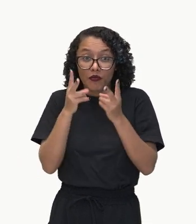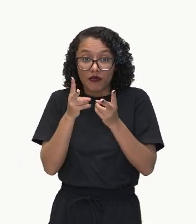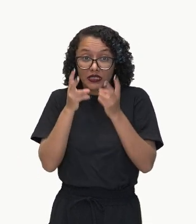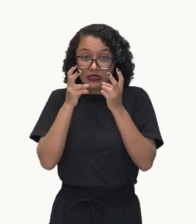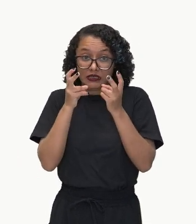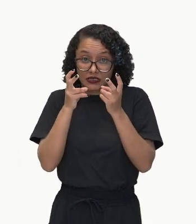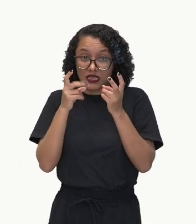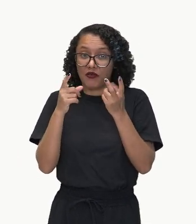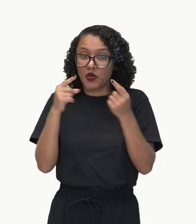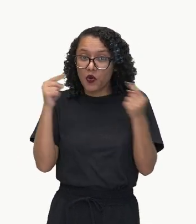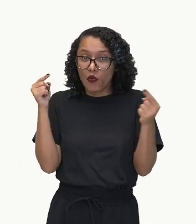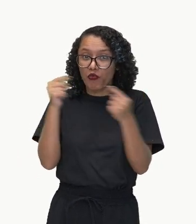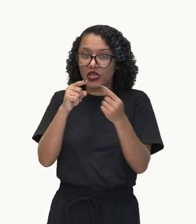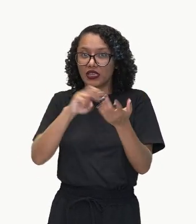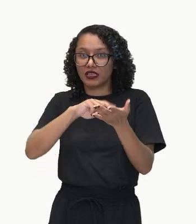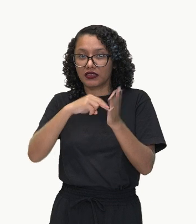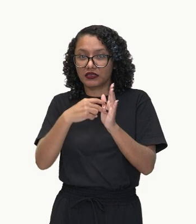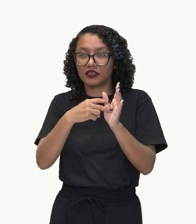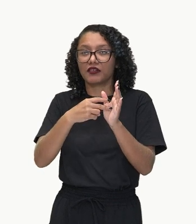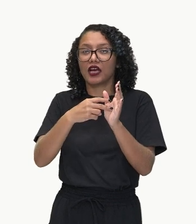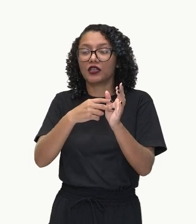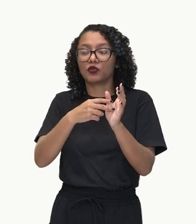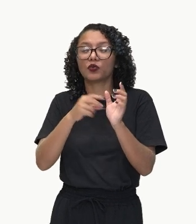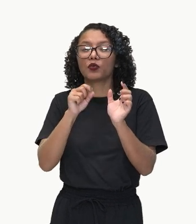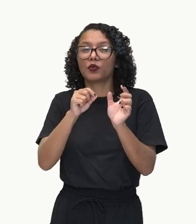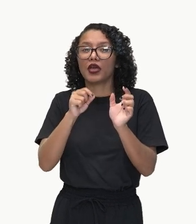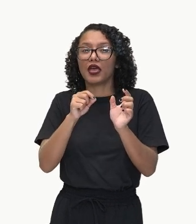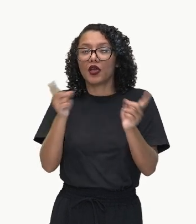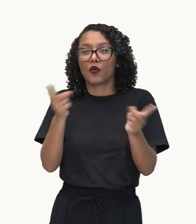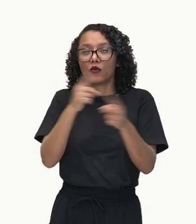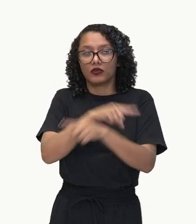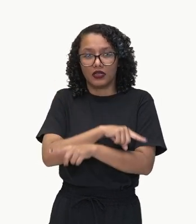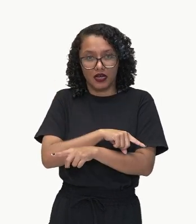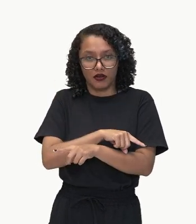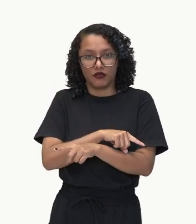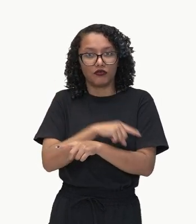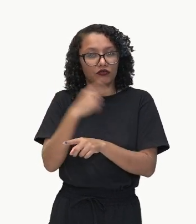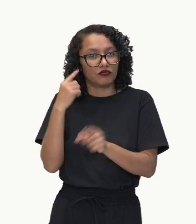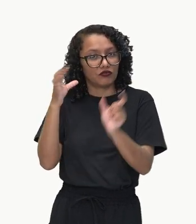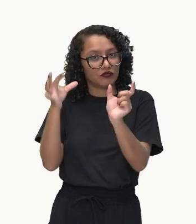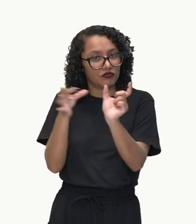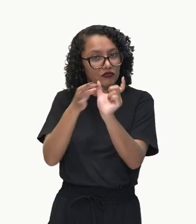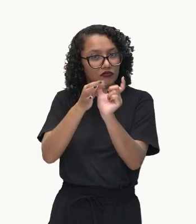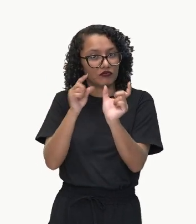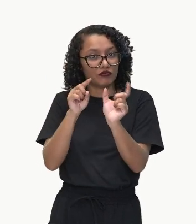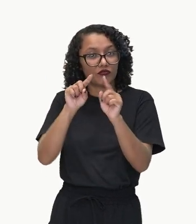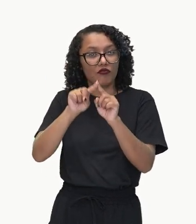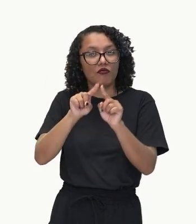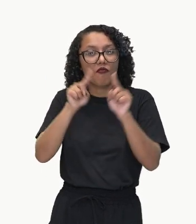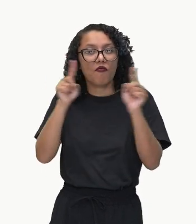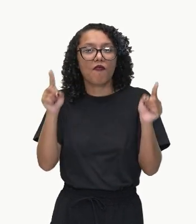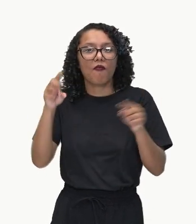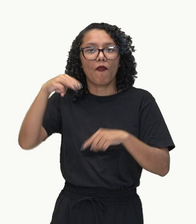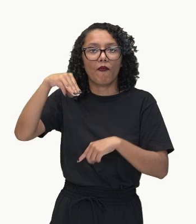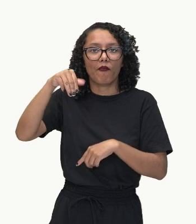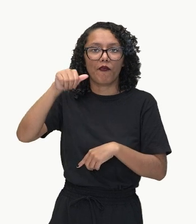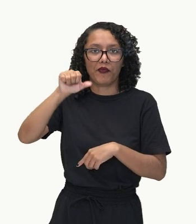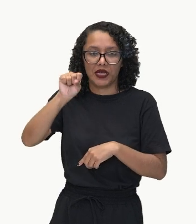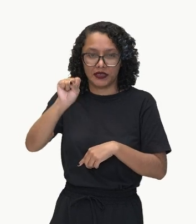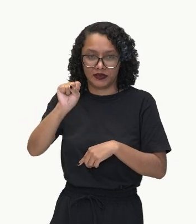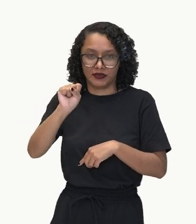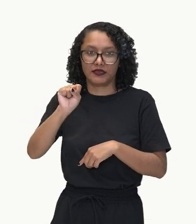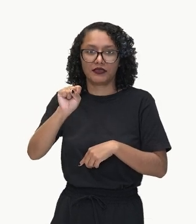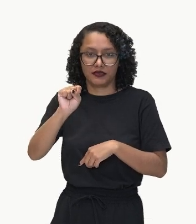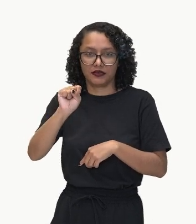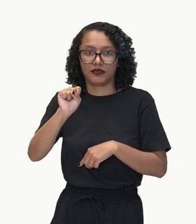Adversativa. Uma conjunção adversativa. Lembrem? Adversário. Né? Times de futebol contrários, contrariedade.